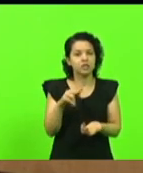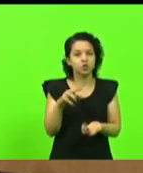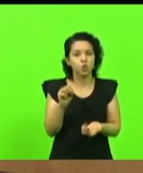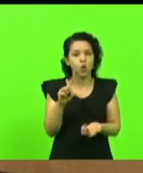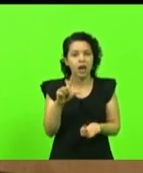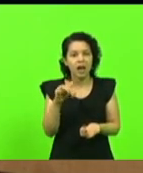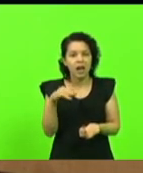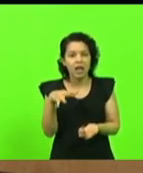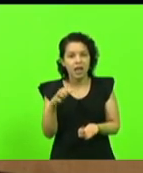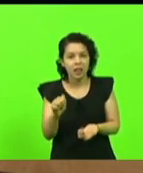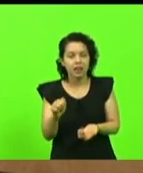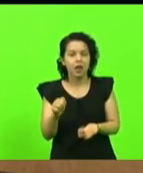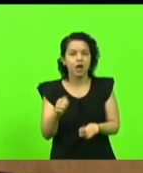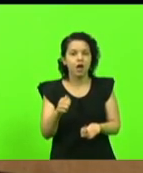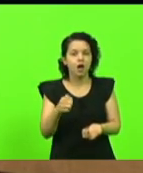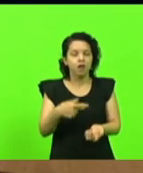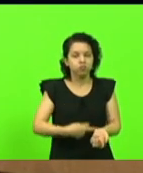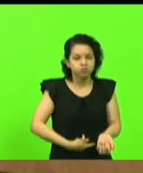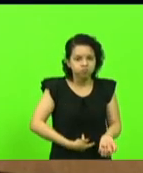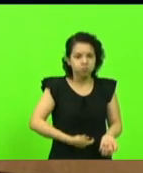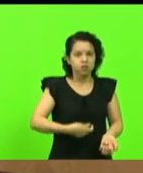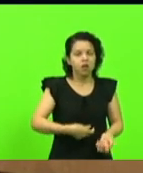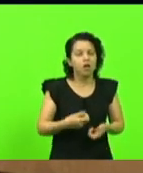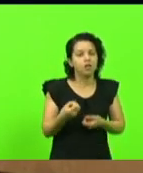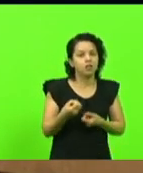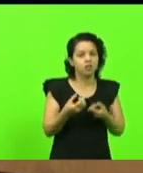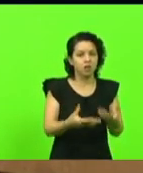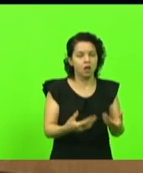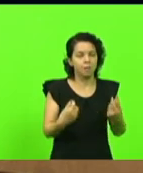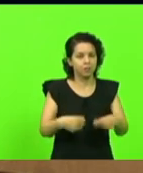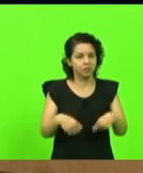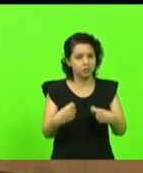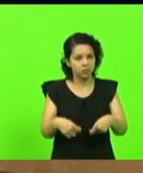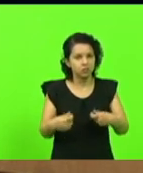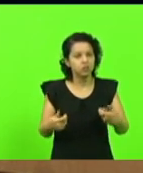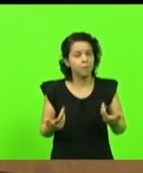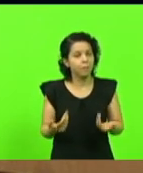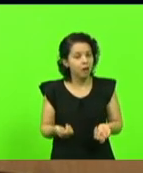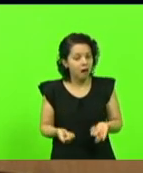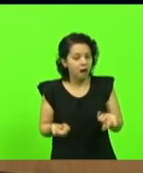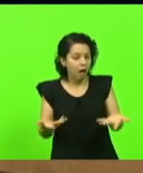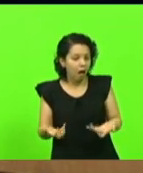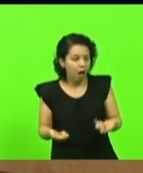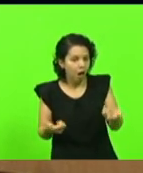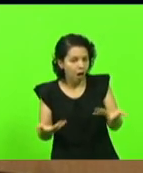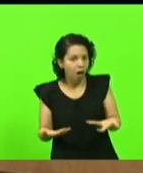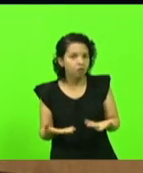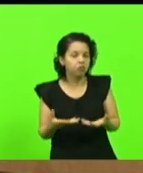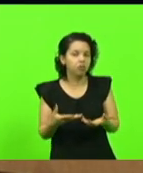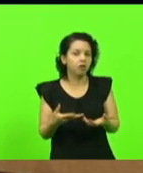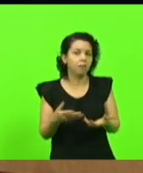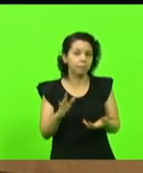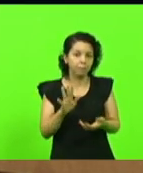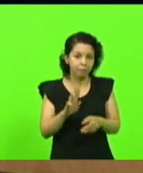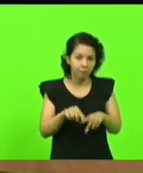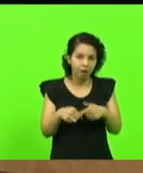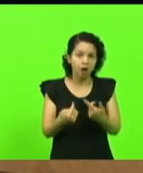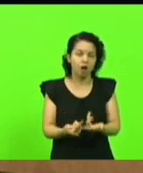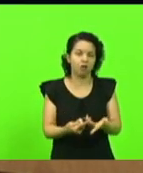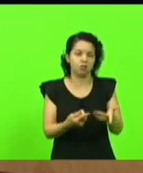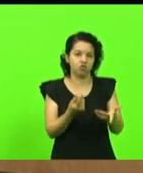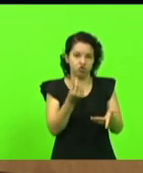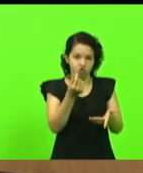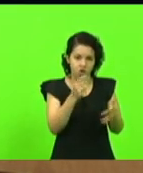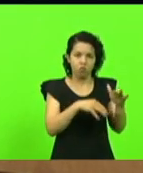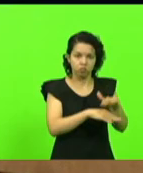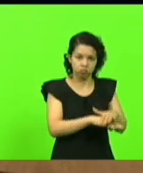sendo cumprida e aí vem aquela história gastos custos mas o caixa tem dinheiro nós estamos vendo autorizar aí uma série